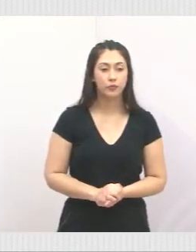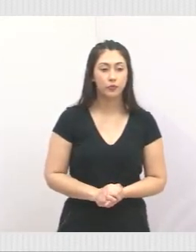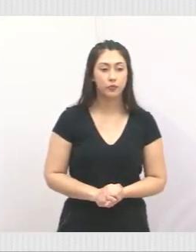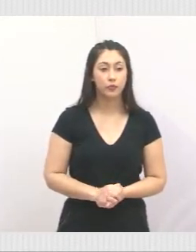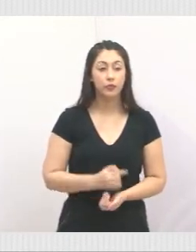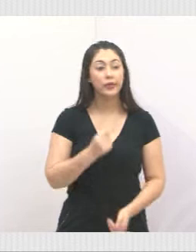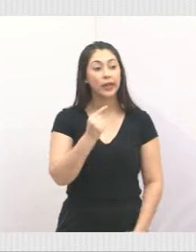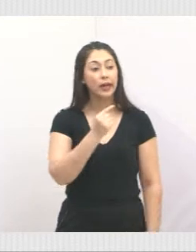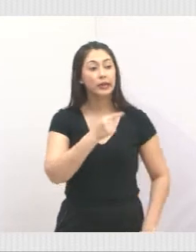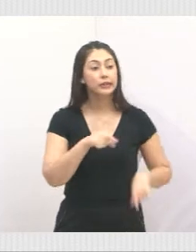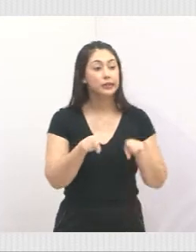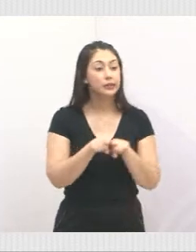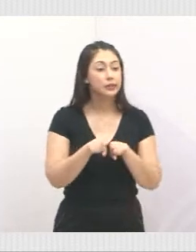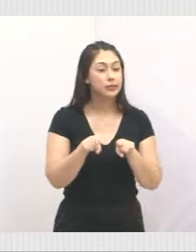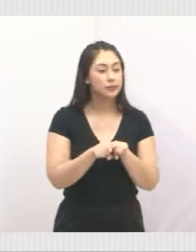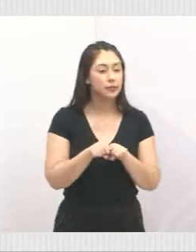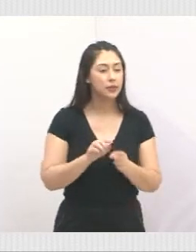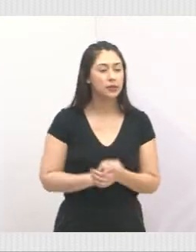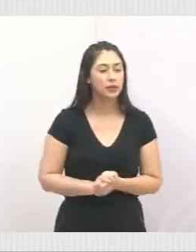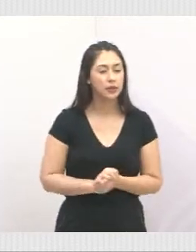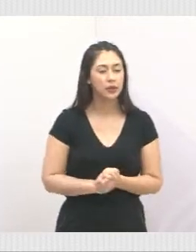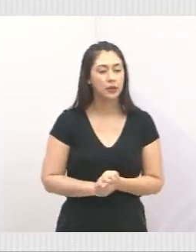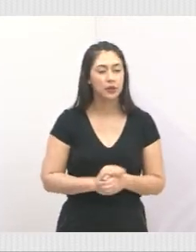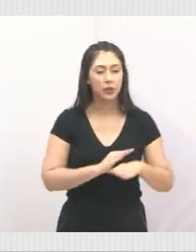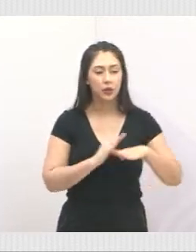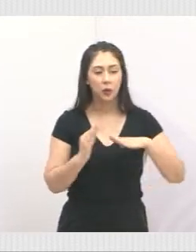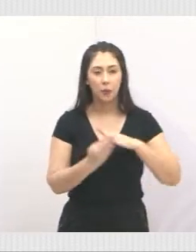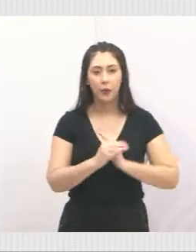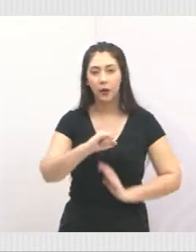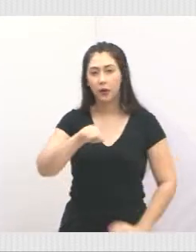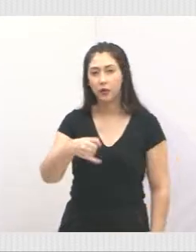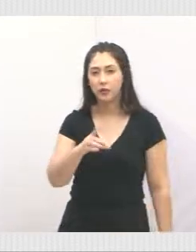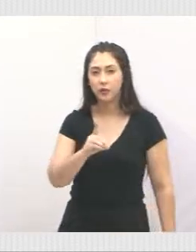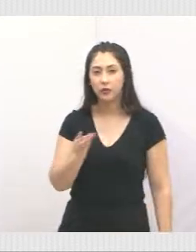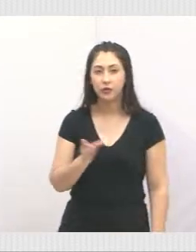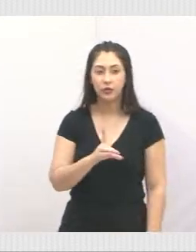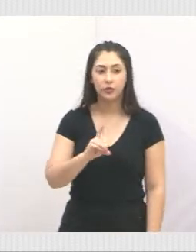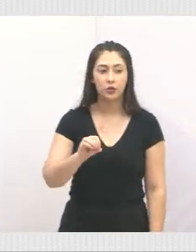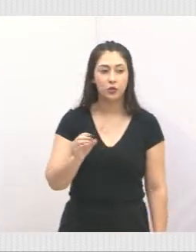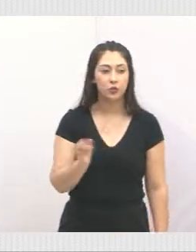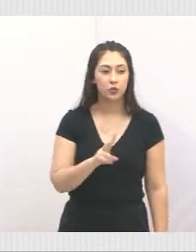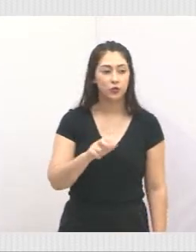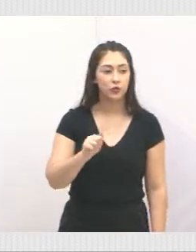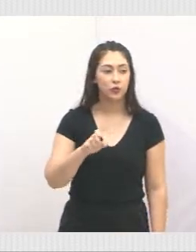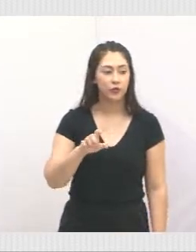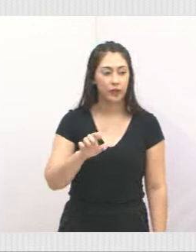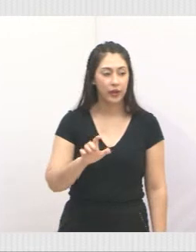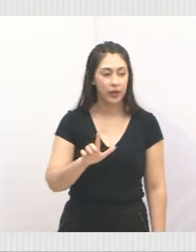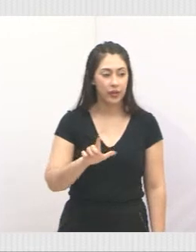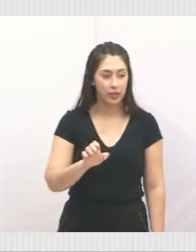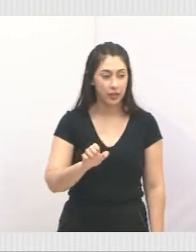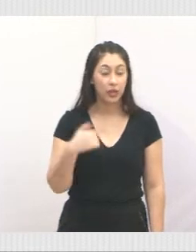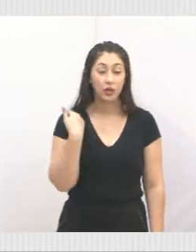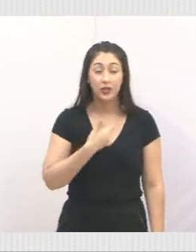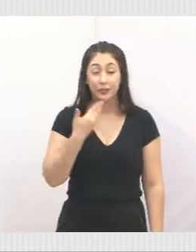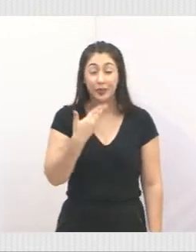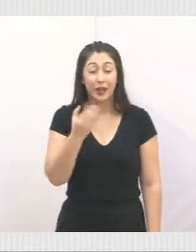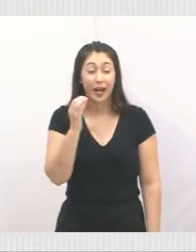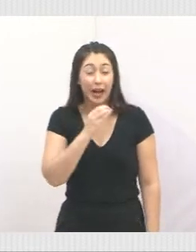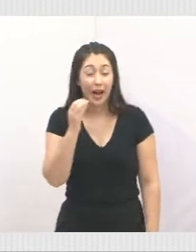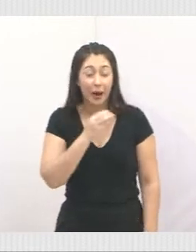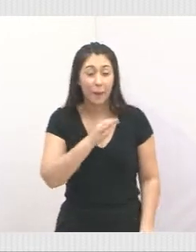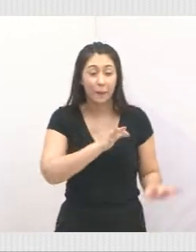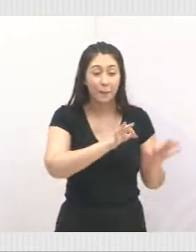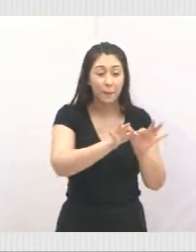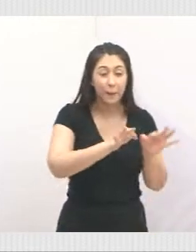Ali também, ali no Jardim do Vale, nós estamos solicitando com urgência que seja instalada